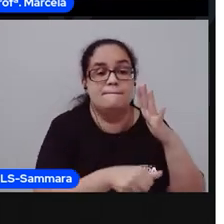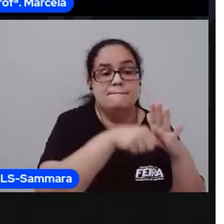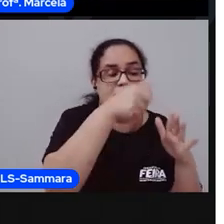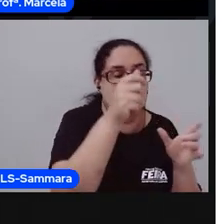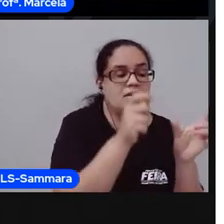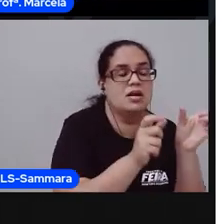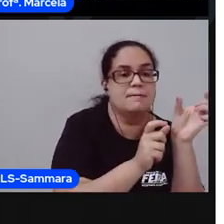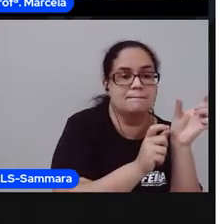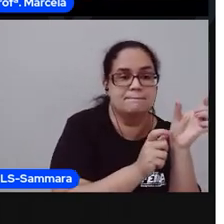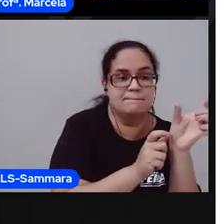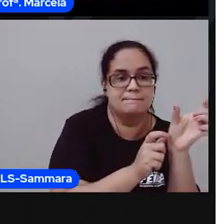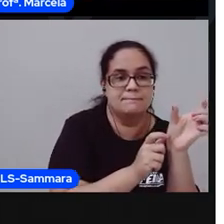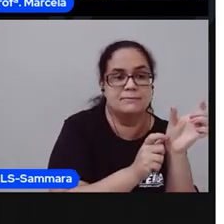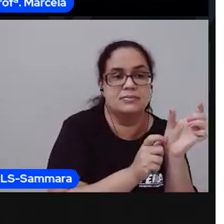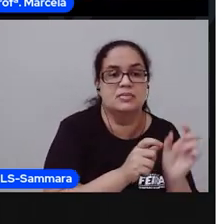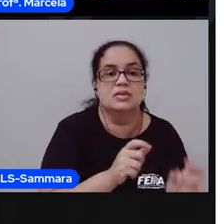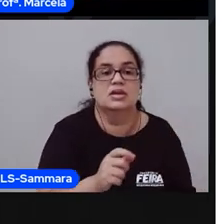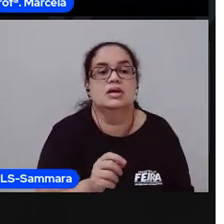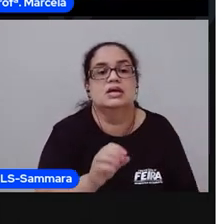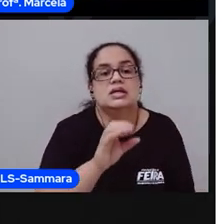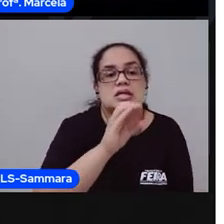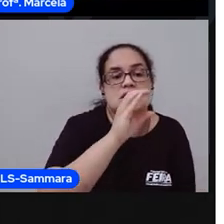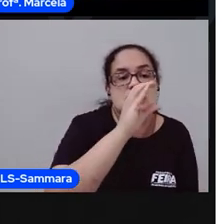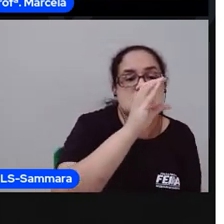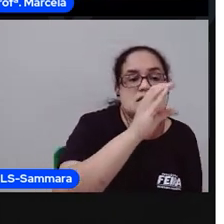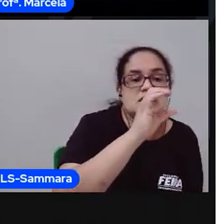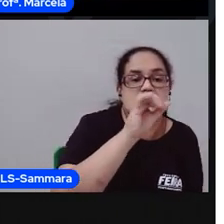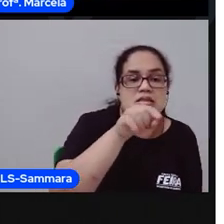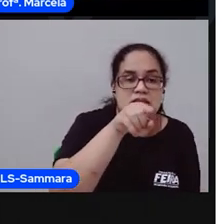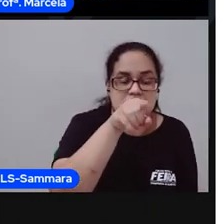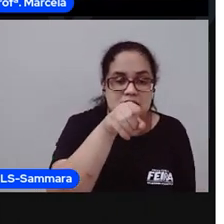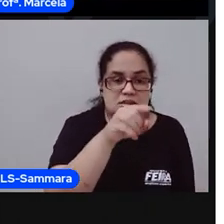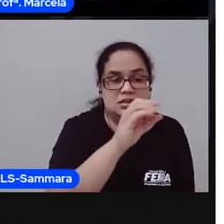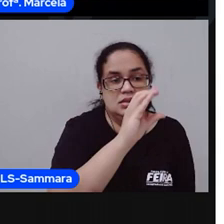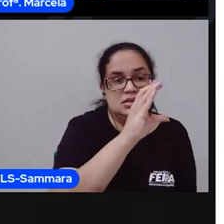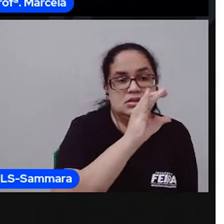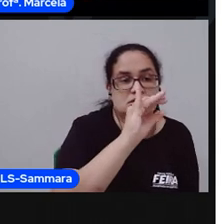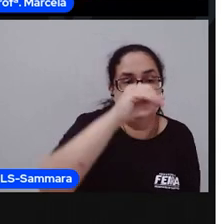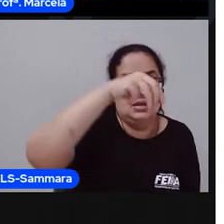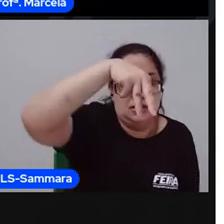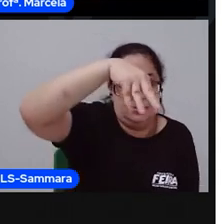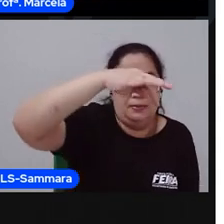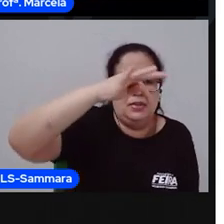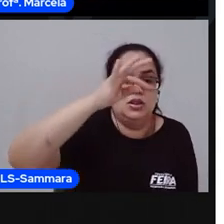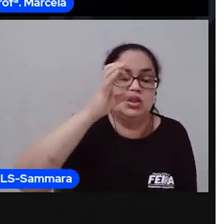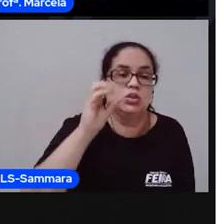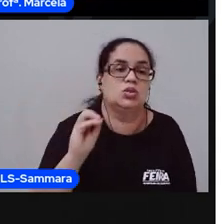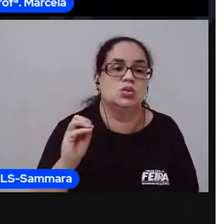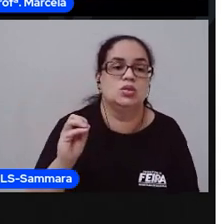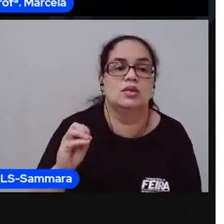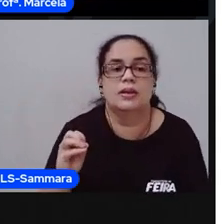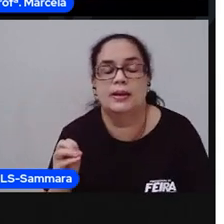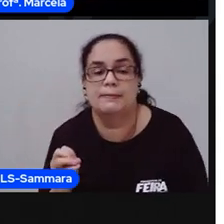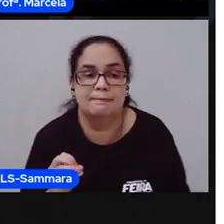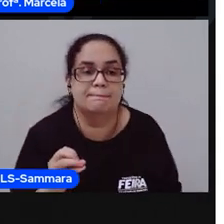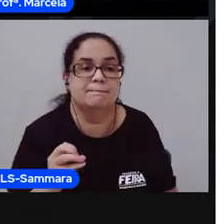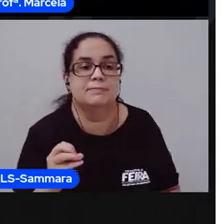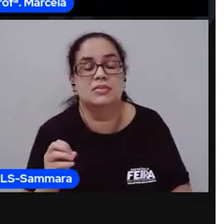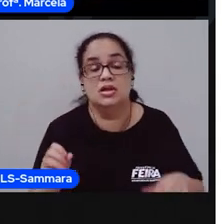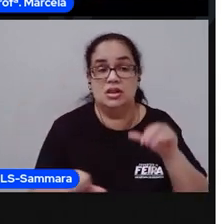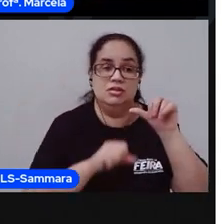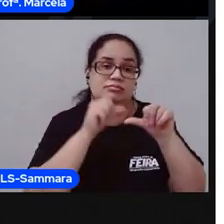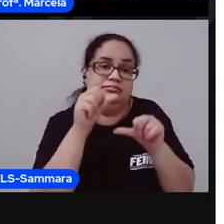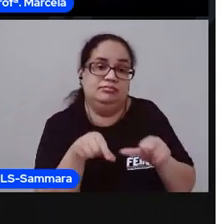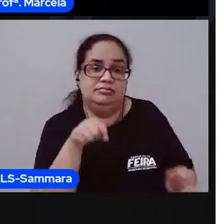chamada cimento, ó. Ele fez esse truque